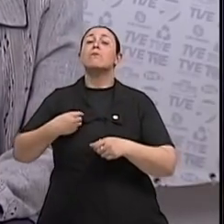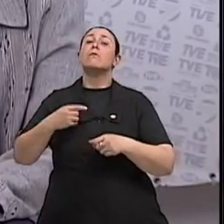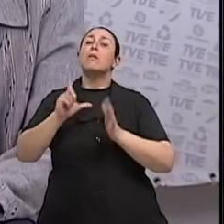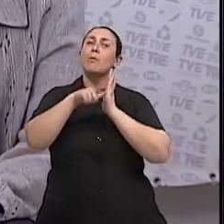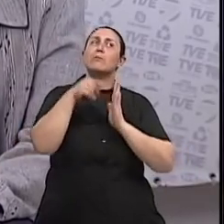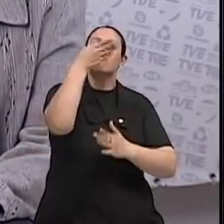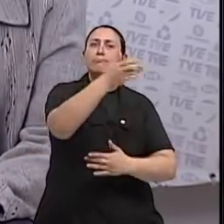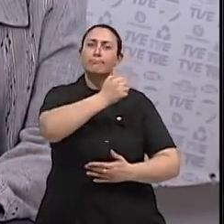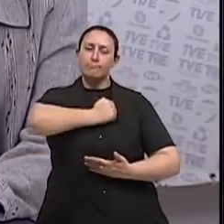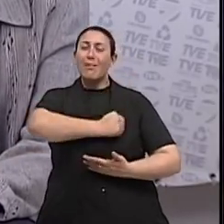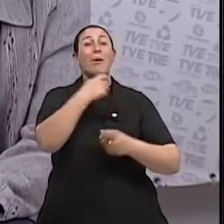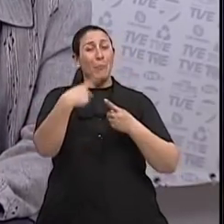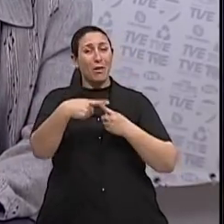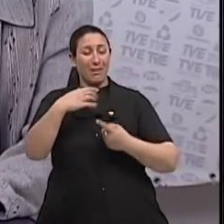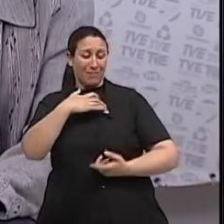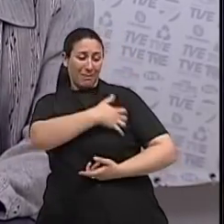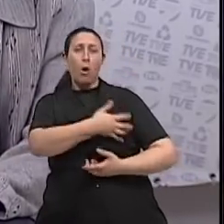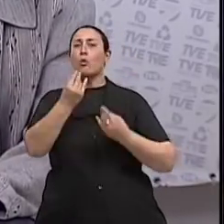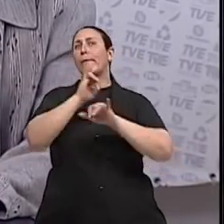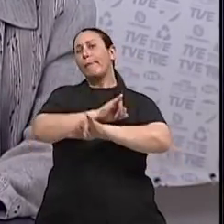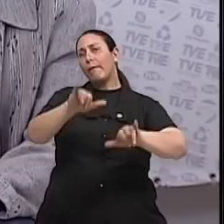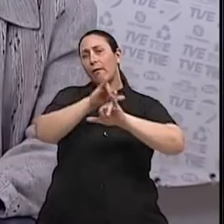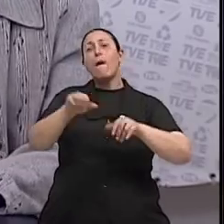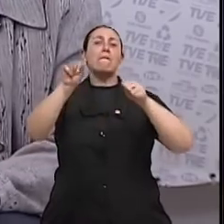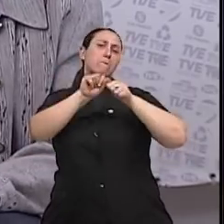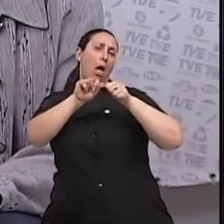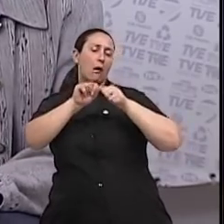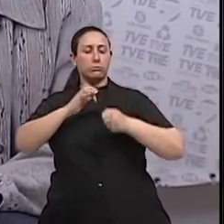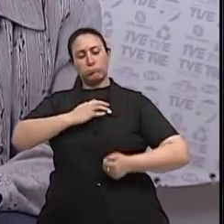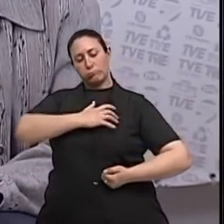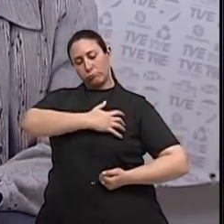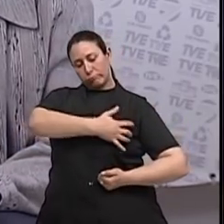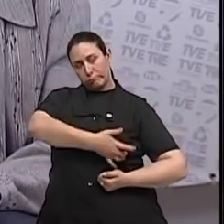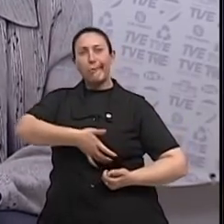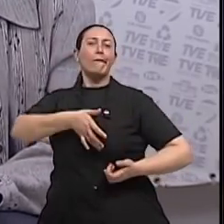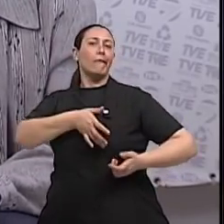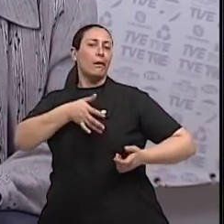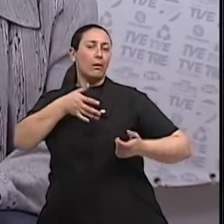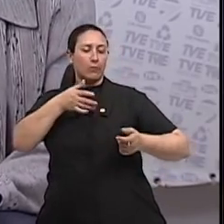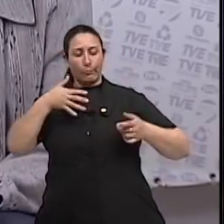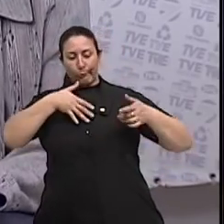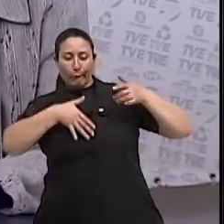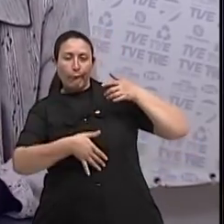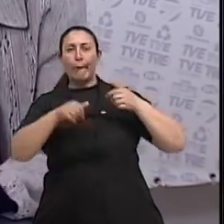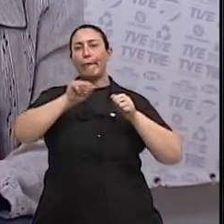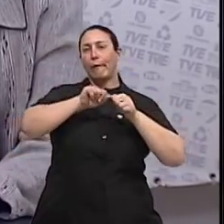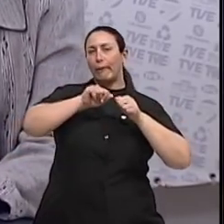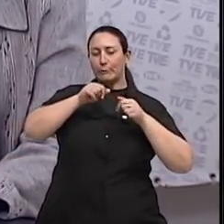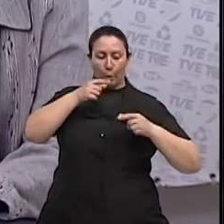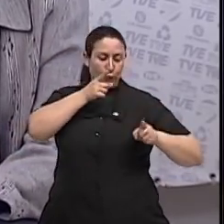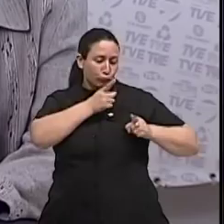muito, muito divulgado, né? Quer dizer, o autoexame faz aqui, faz cruzado, faz, né? Mas